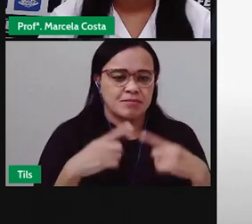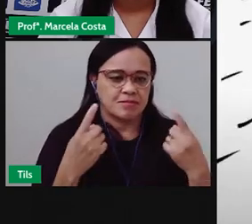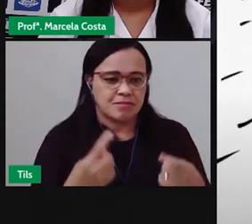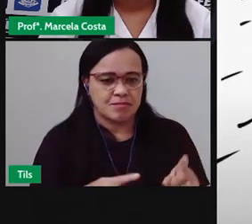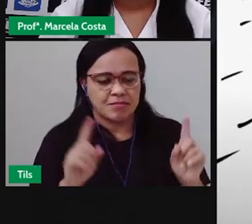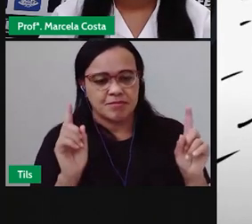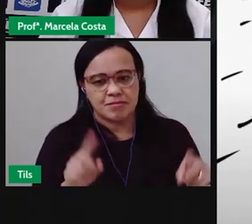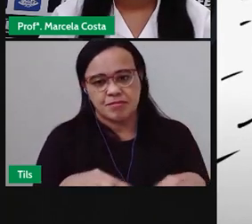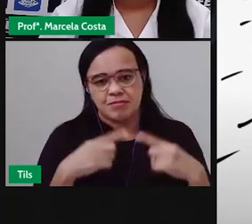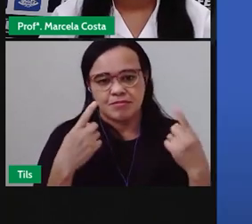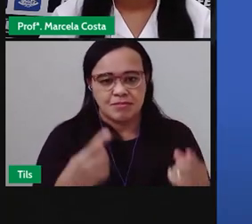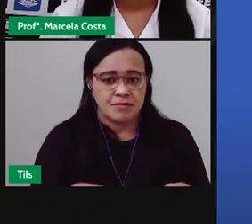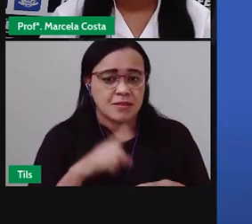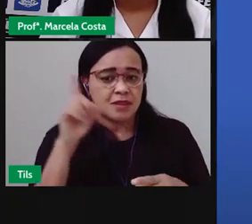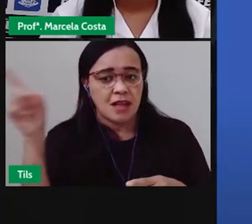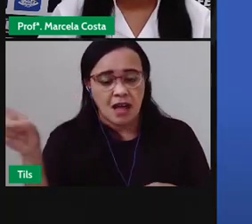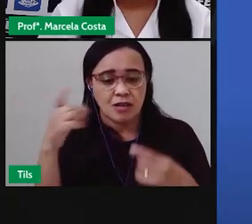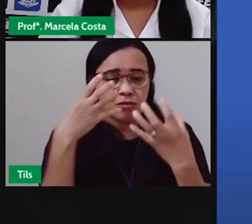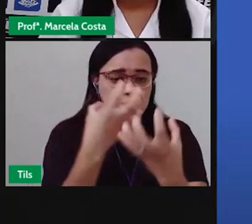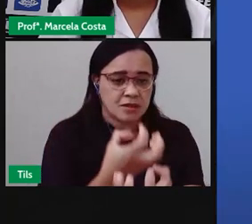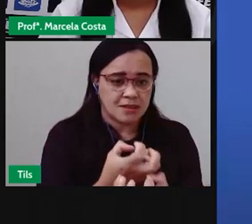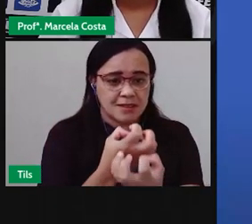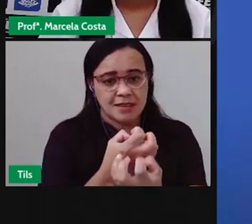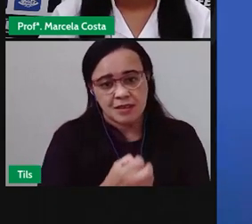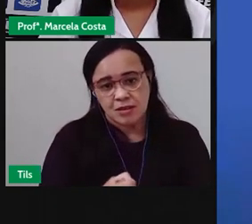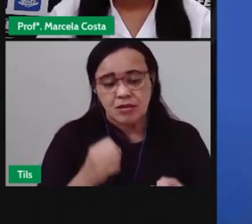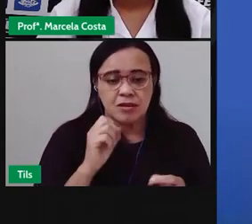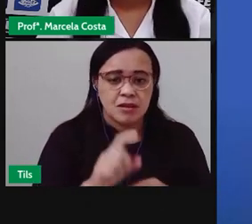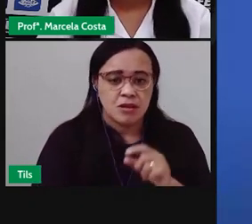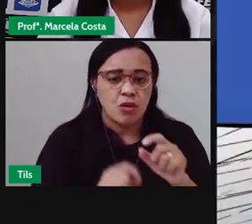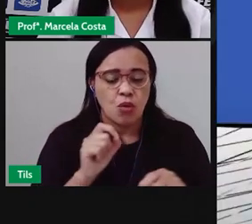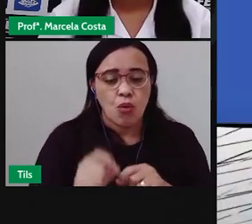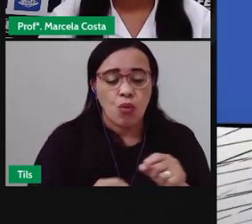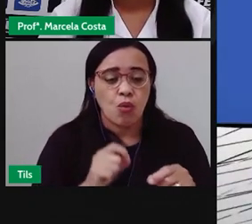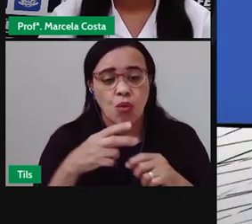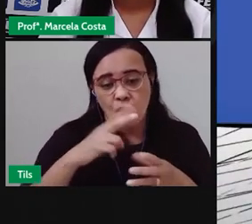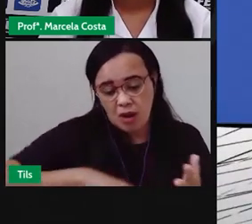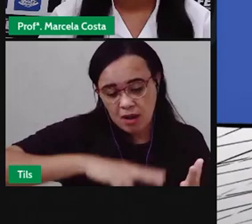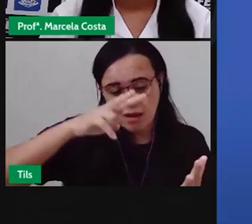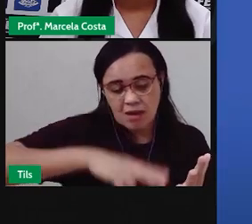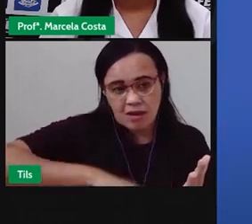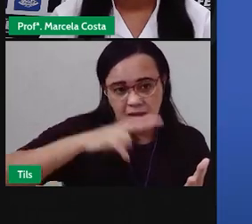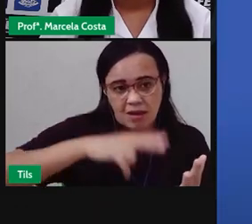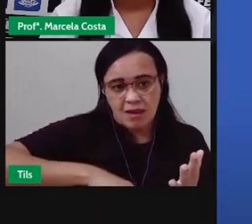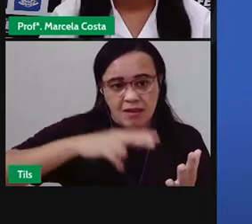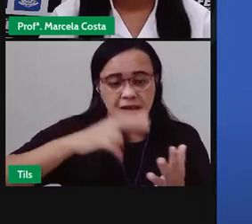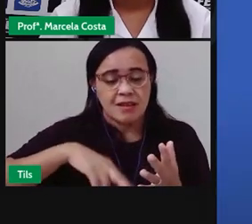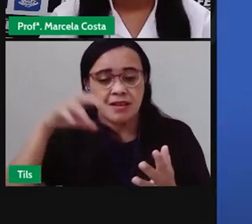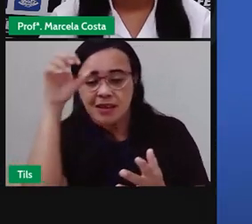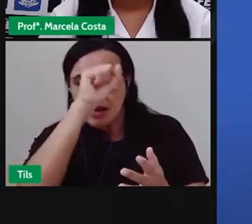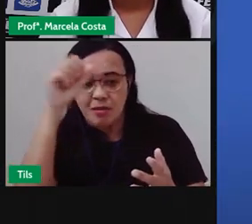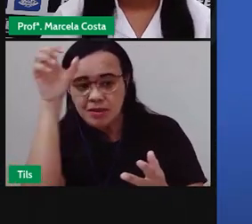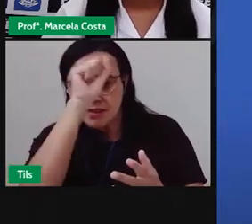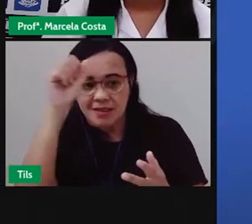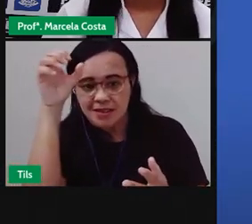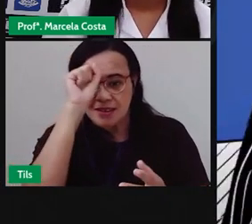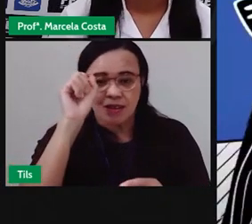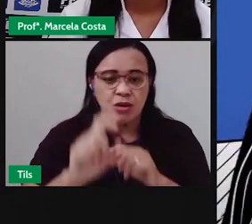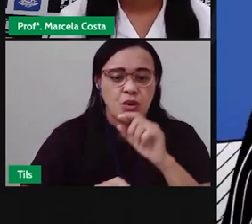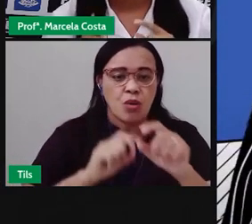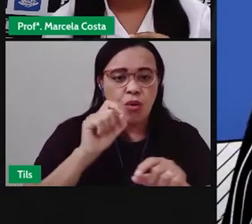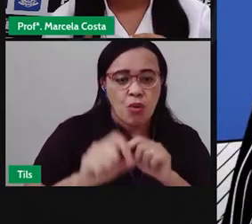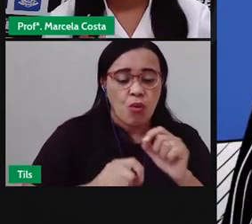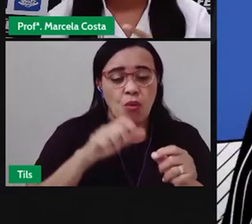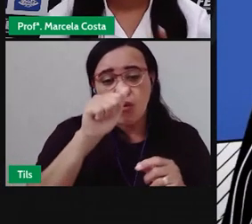Lá no meu sertão, brusca buculê, tem que aprender, outro